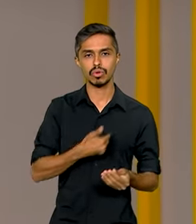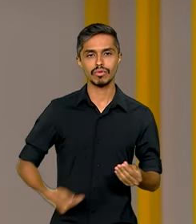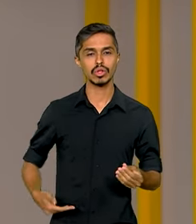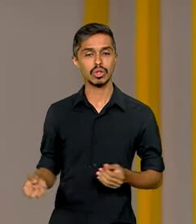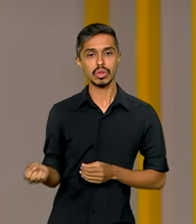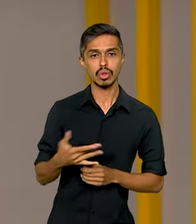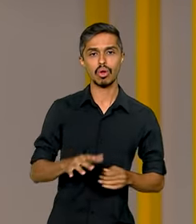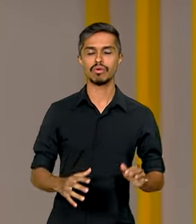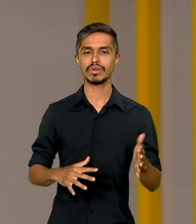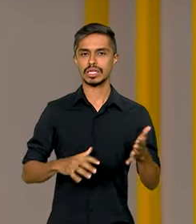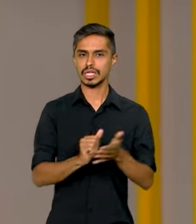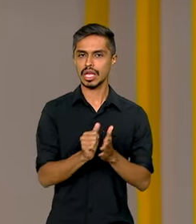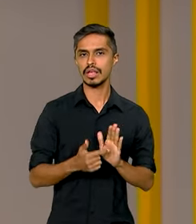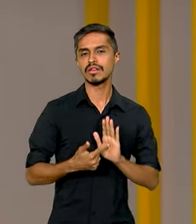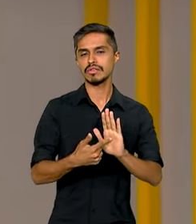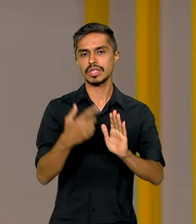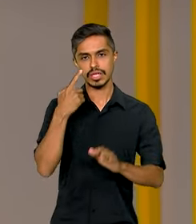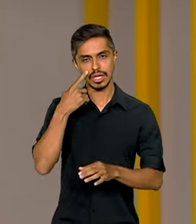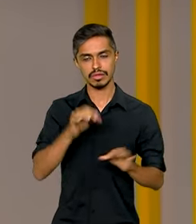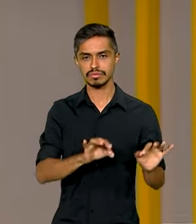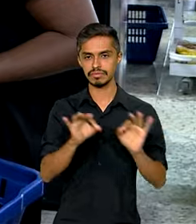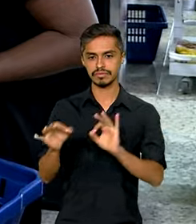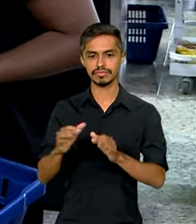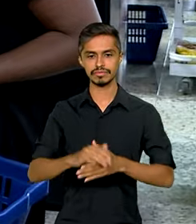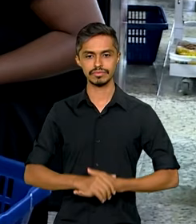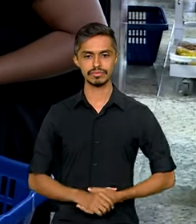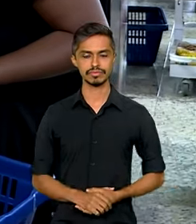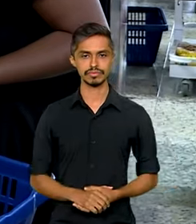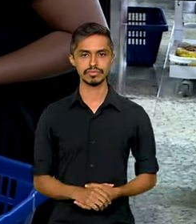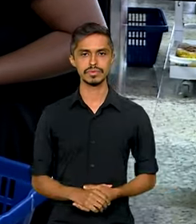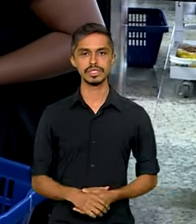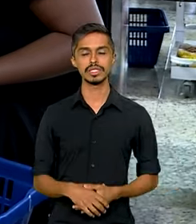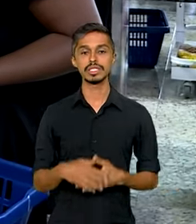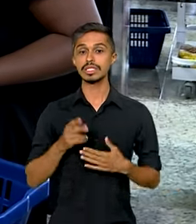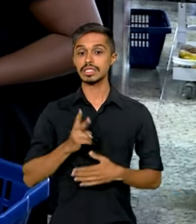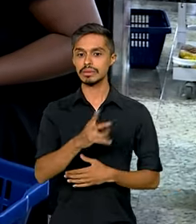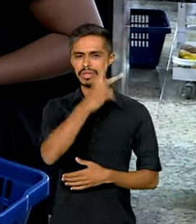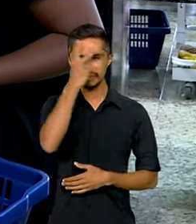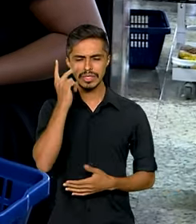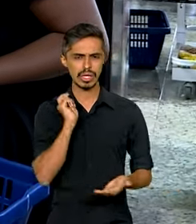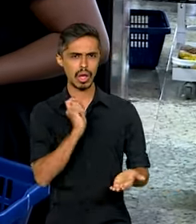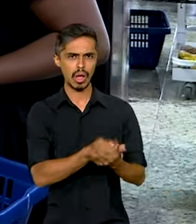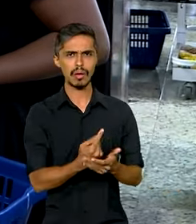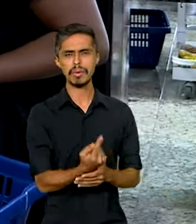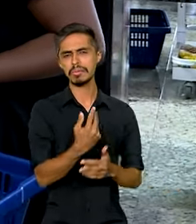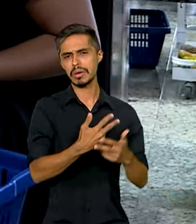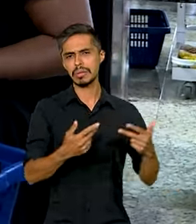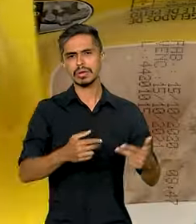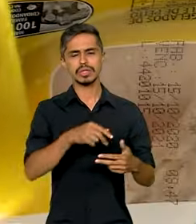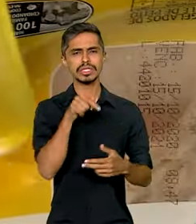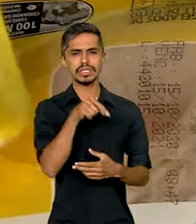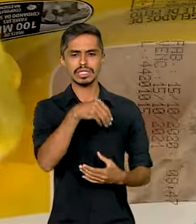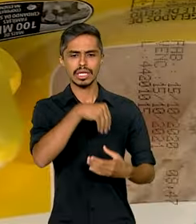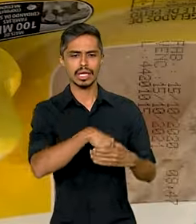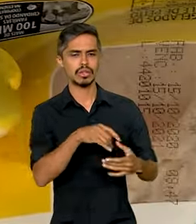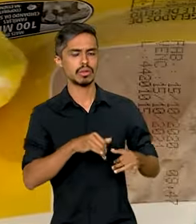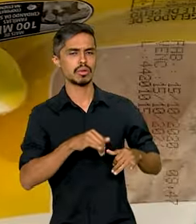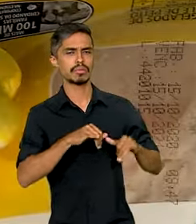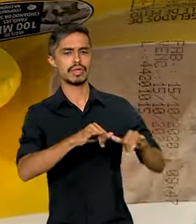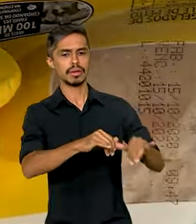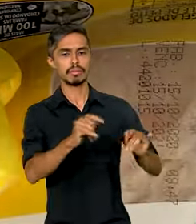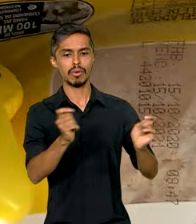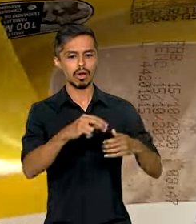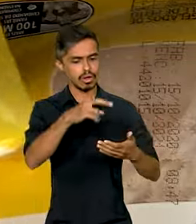classificação indicativa. Confira na reportagem. Toda vez que o consumidor vai comprar algo no mercado, por exemplo, ele pode